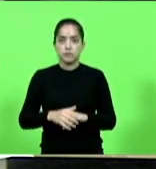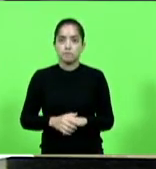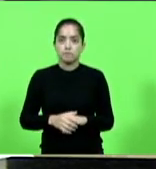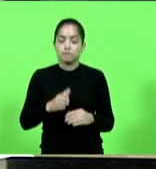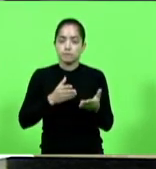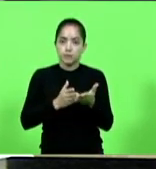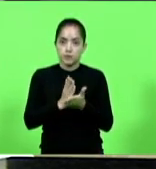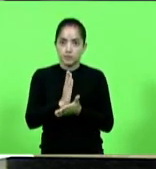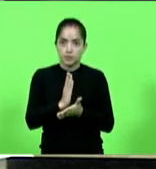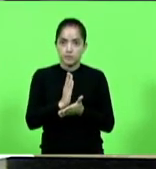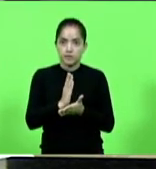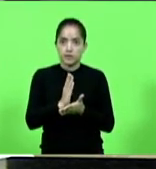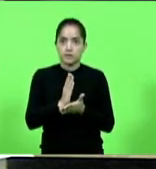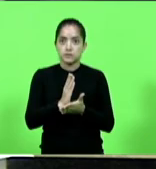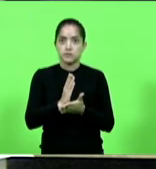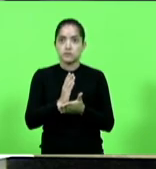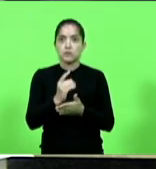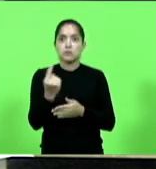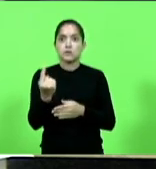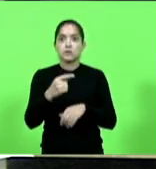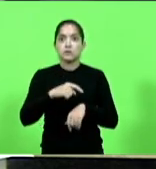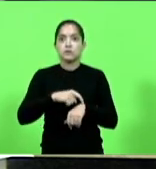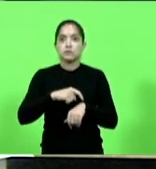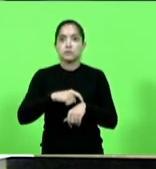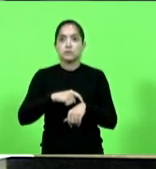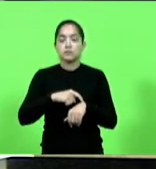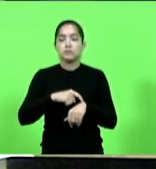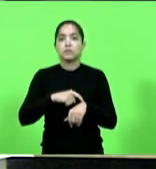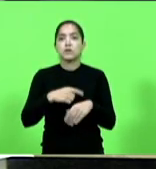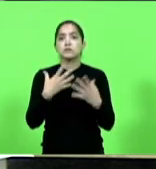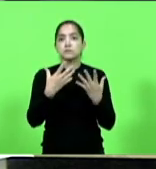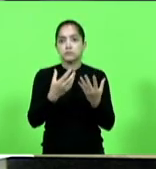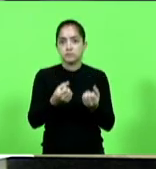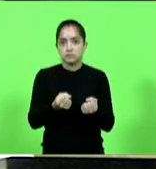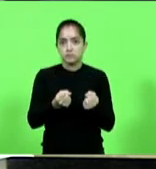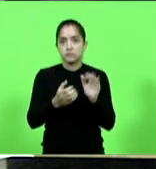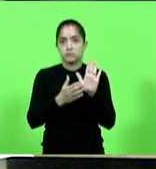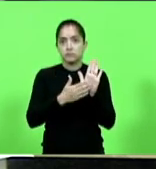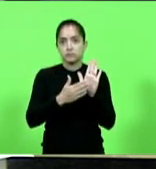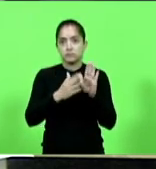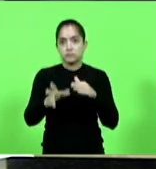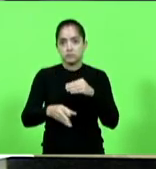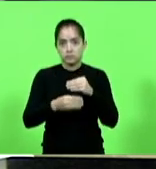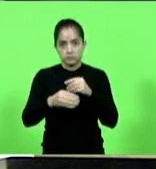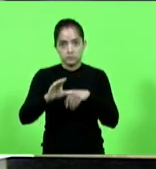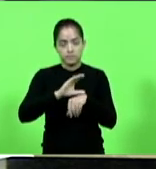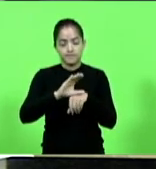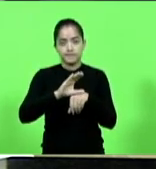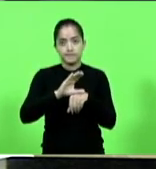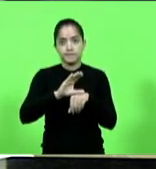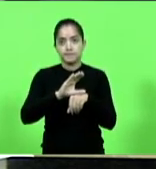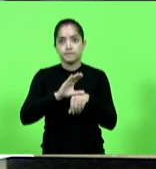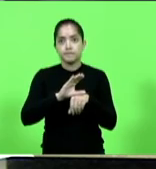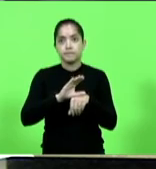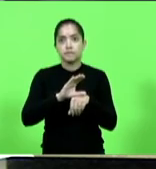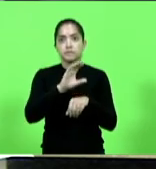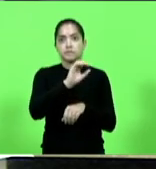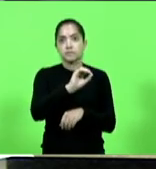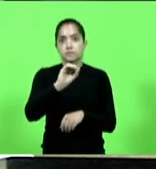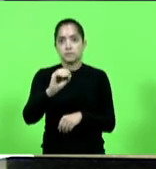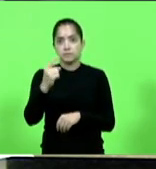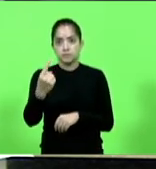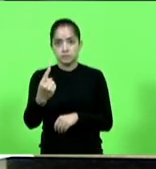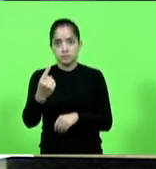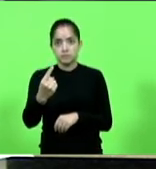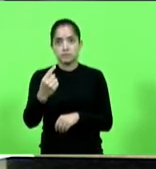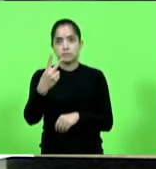Foi aprovada em turno único a admissibilidade da proposta de emenda à Constituição nº 0001